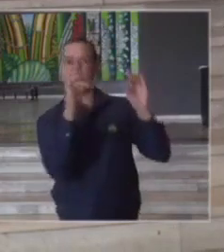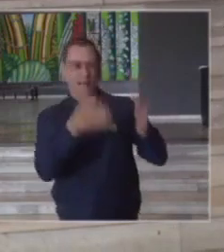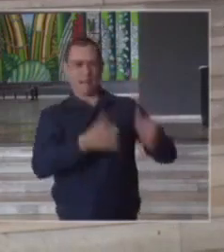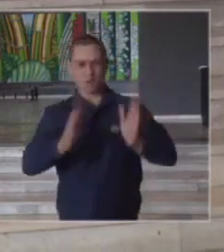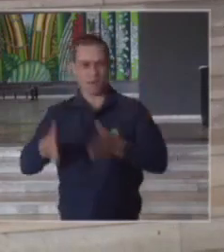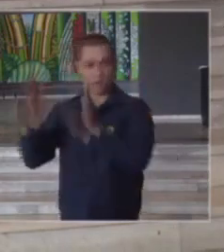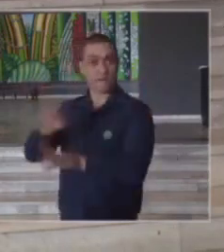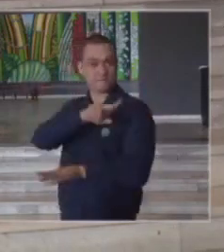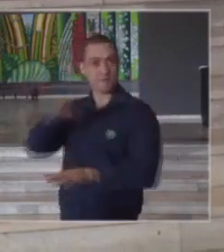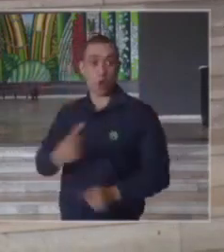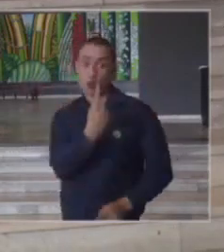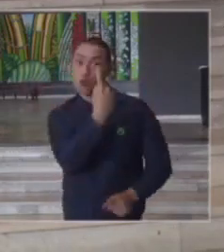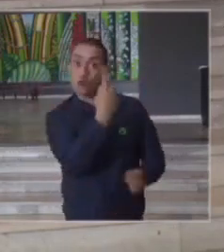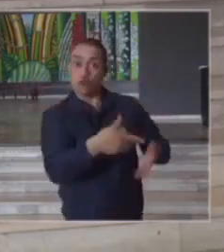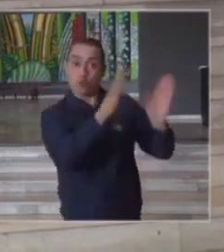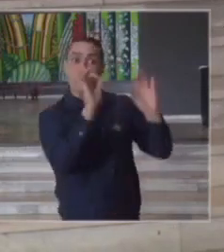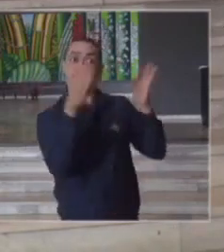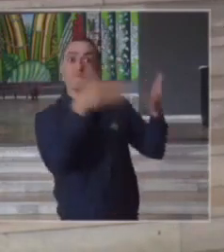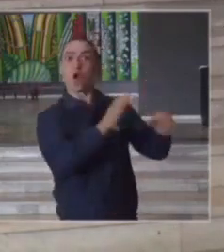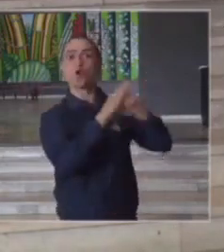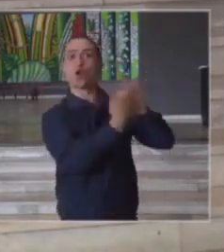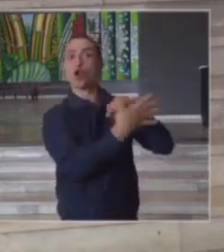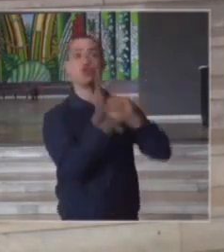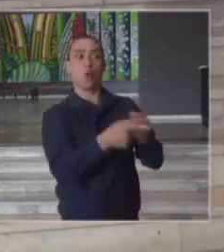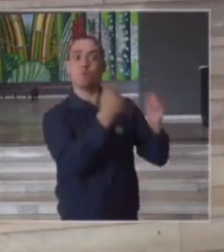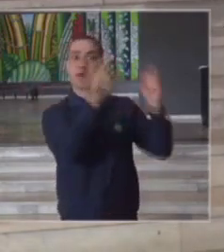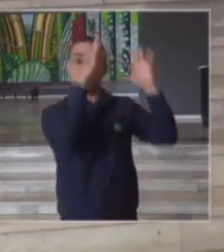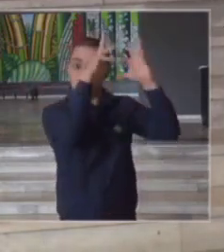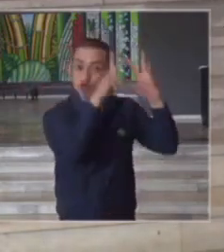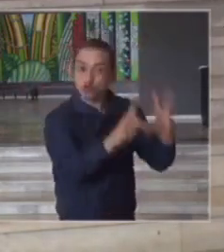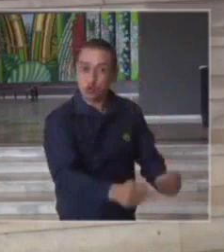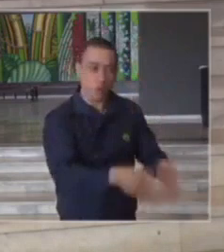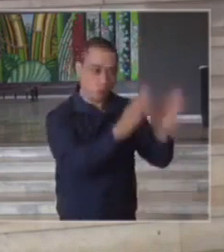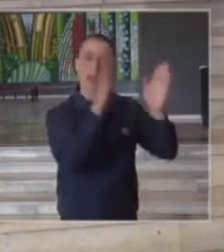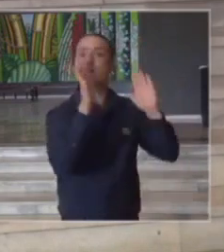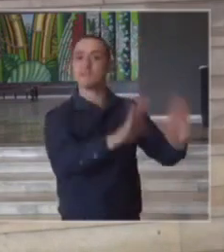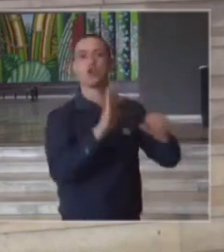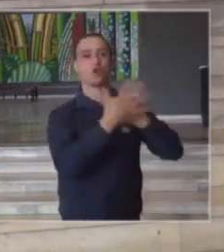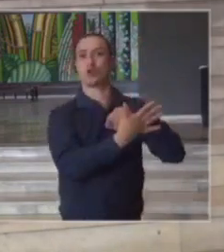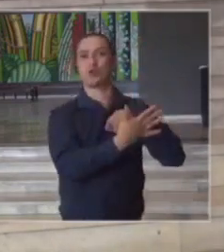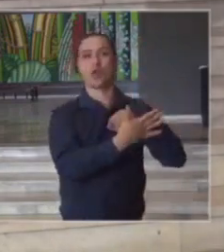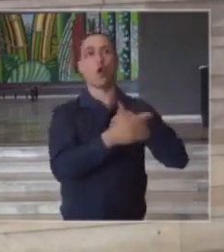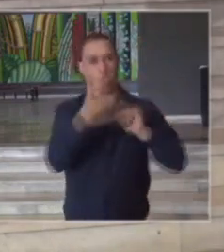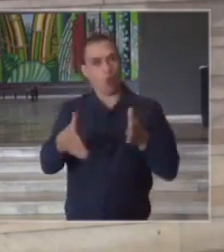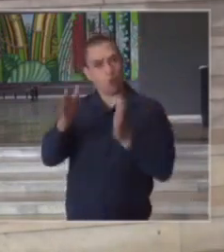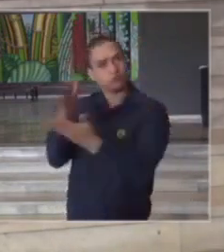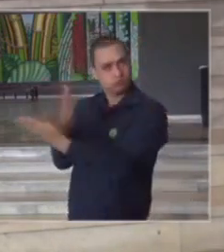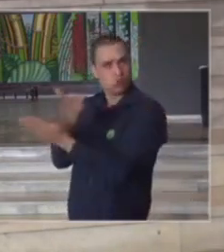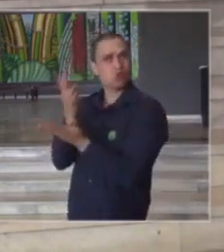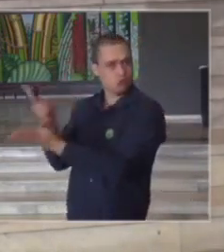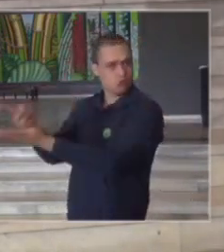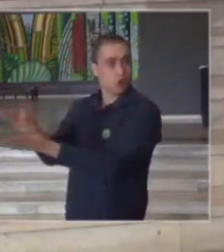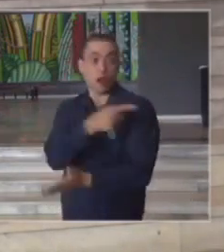900 leitos reservados apenas para atender os pacientes com corona desses